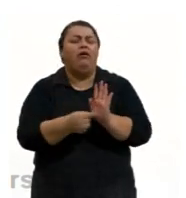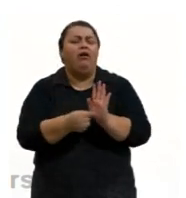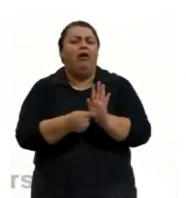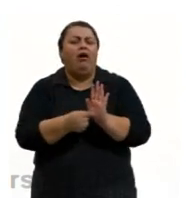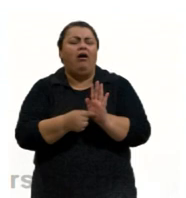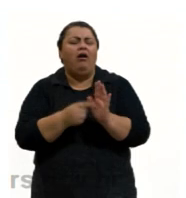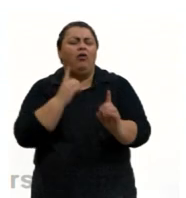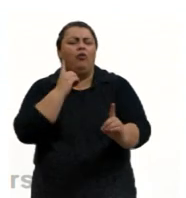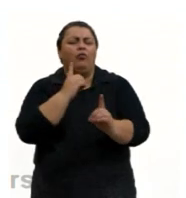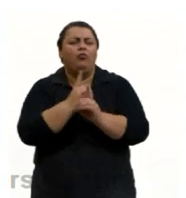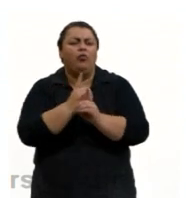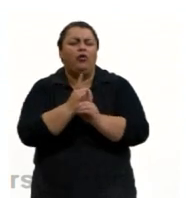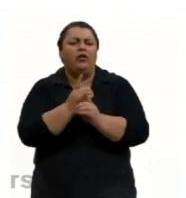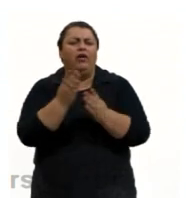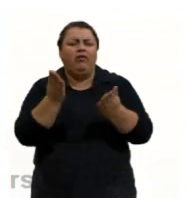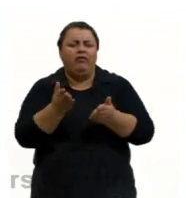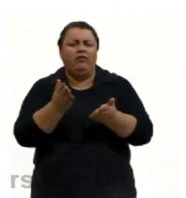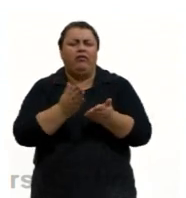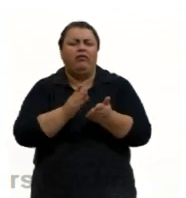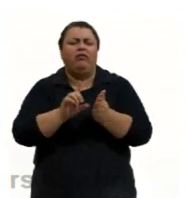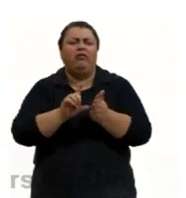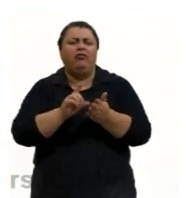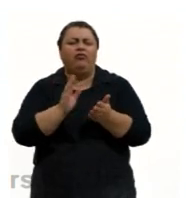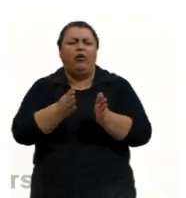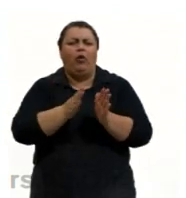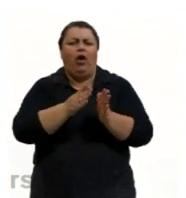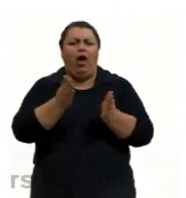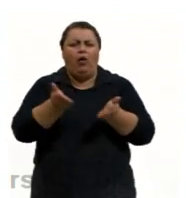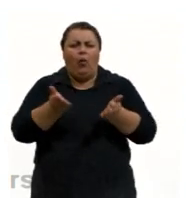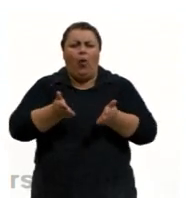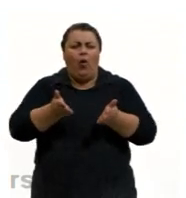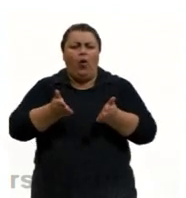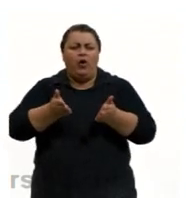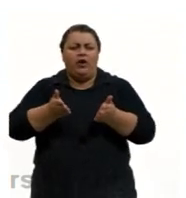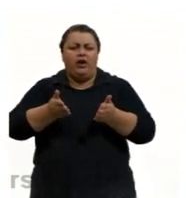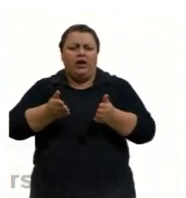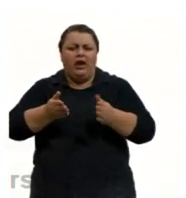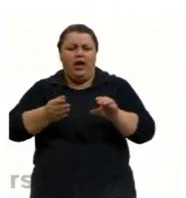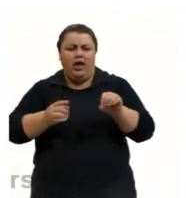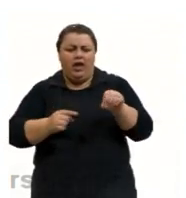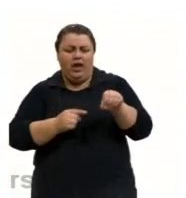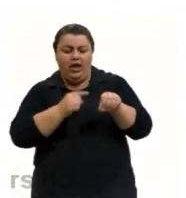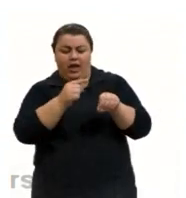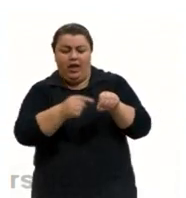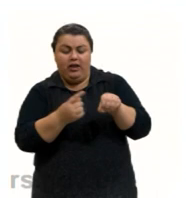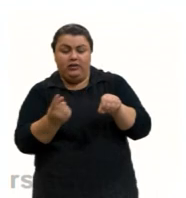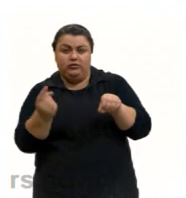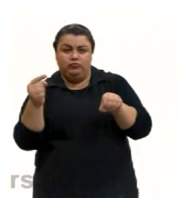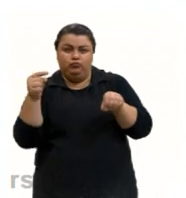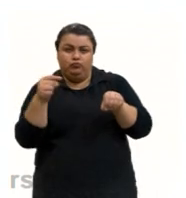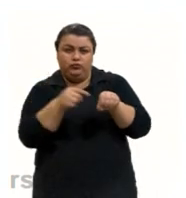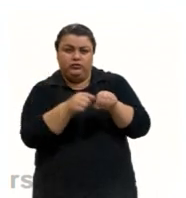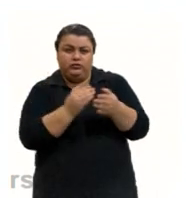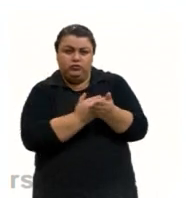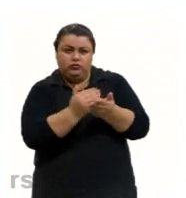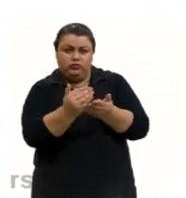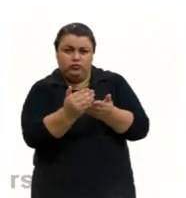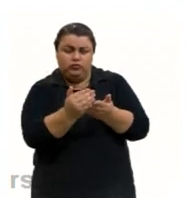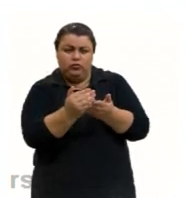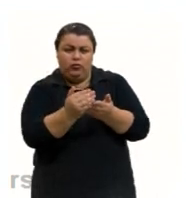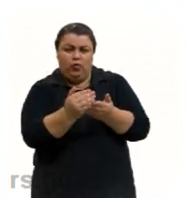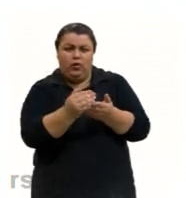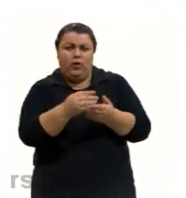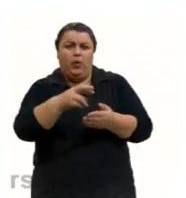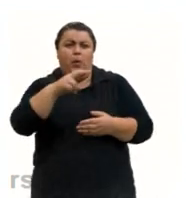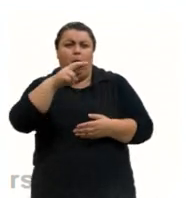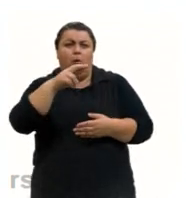Saímos lá da partícula do maciço, de que era encrustado e entramos no núcleo, iniciou o núcleo. Thomson